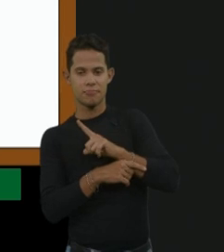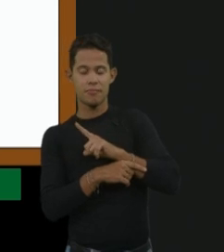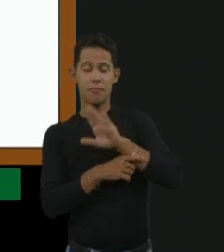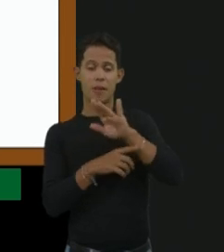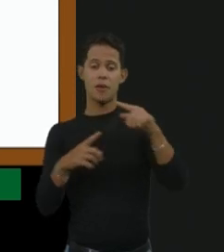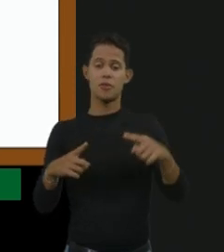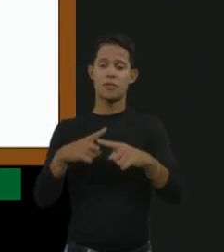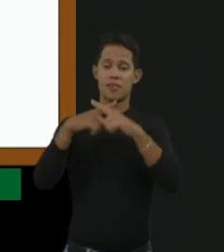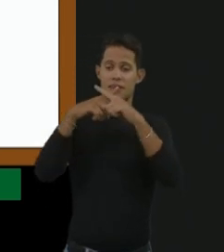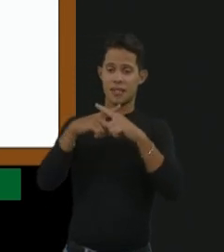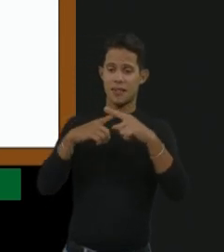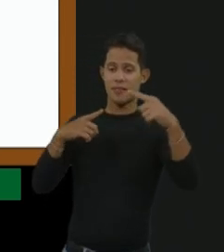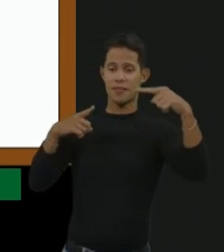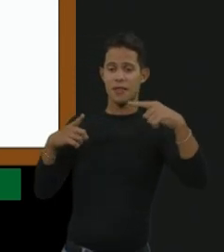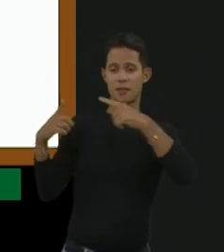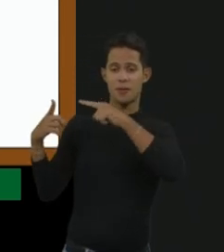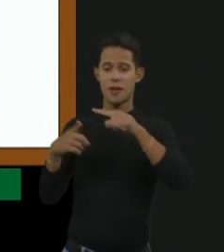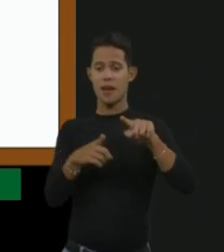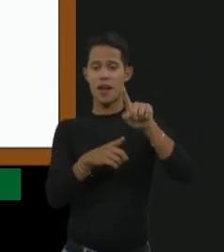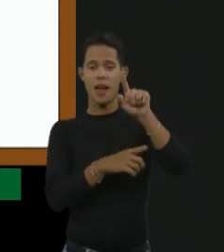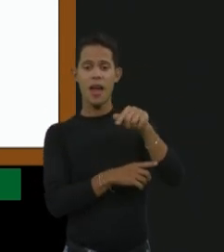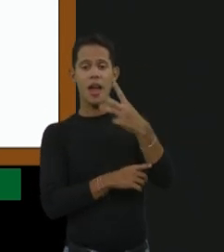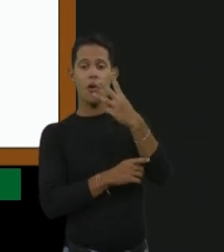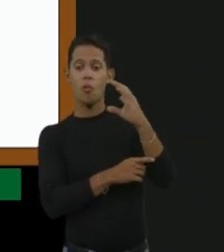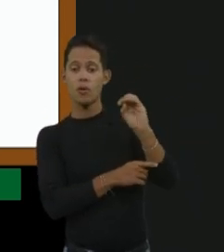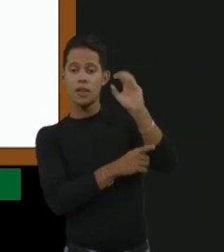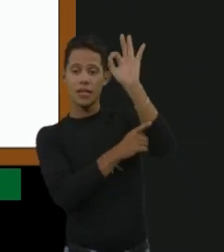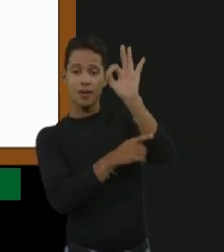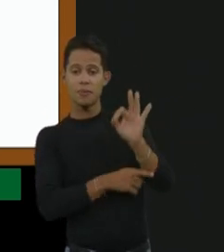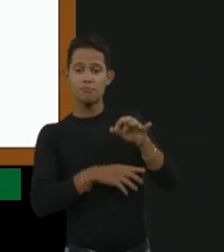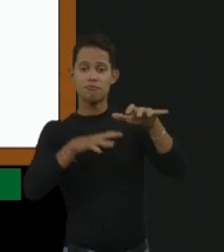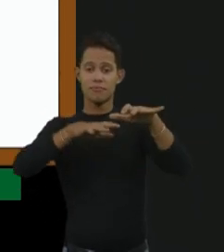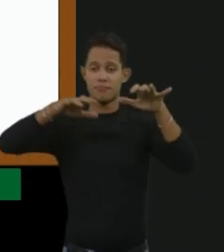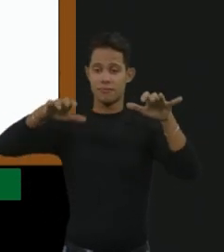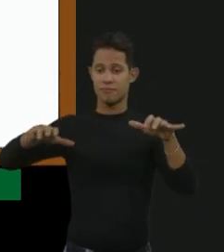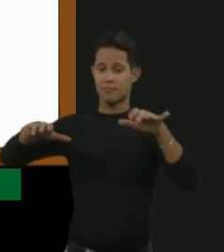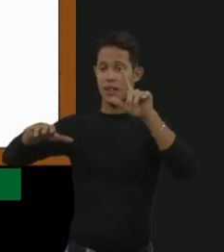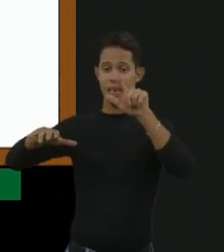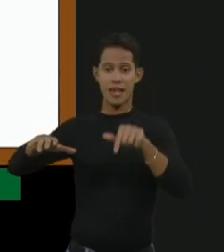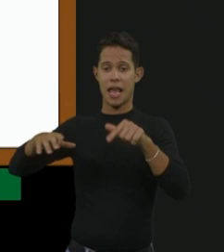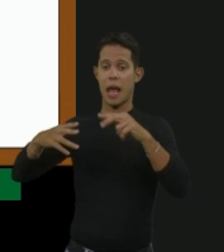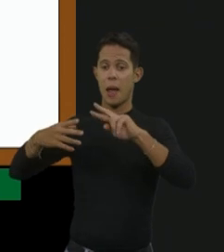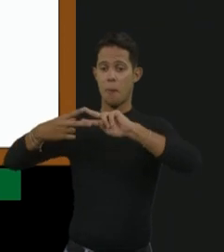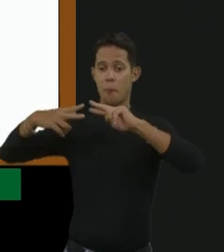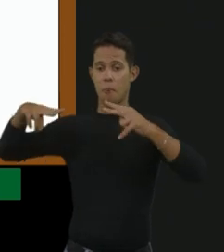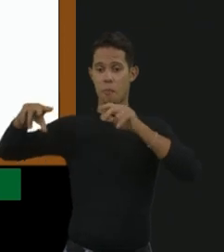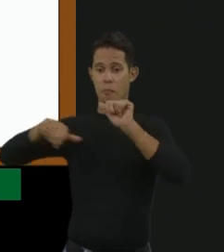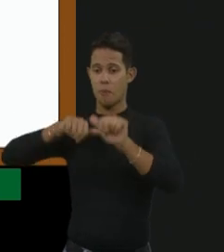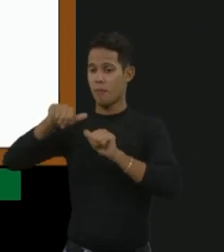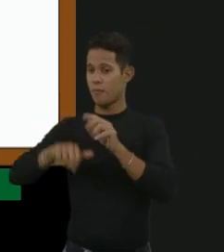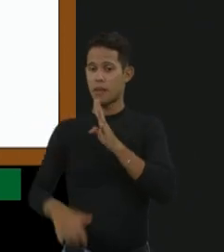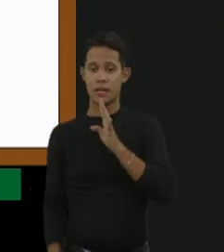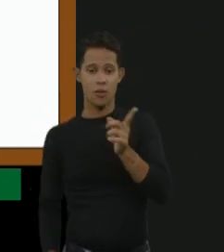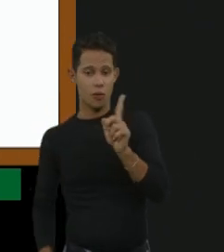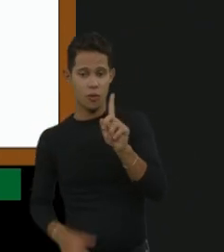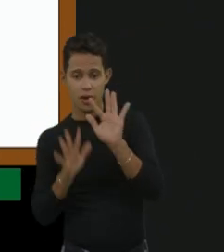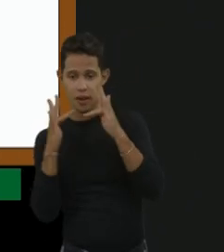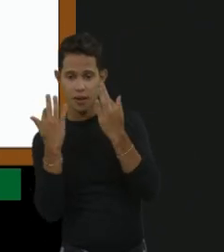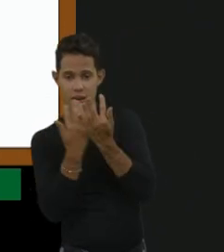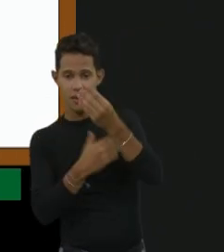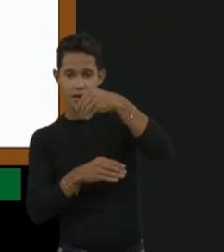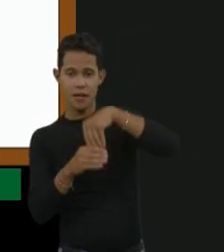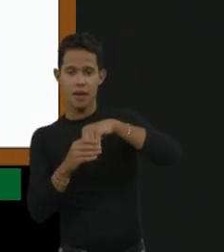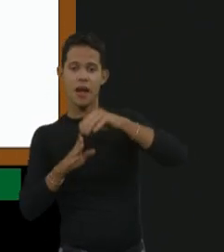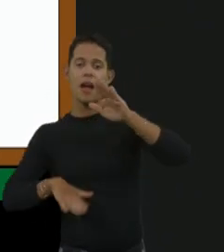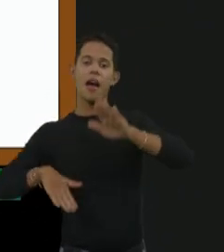30%, que são mutações que não são conhecidas na família, que pode ter acontecido ou no próprio ócito,